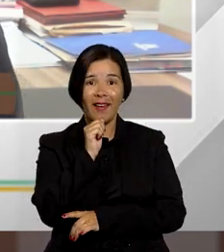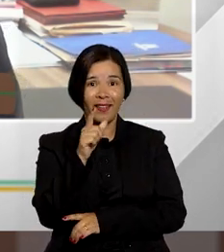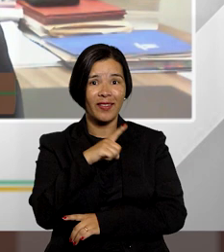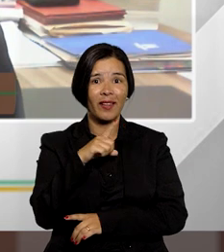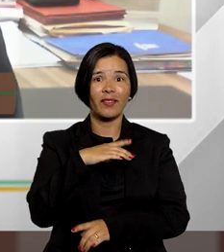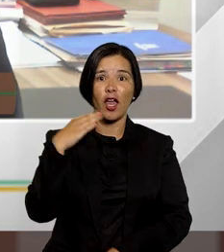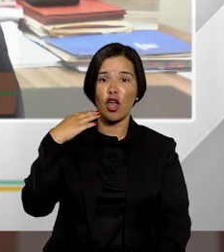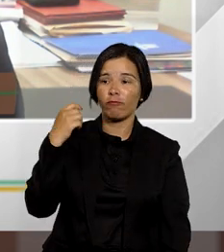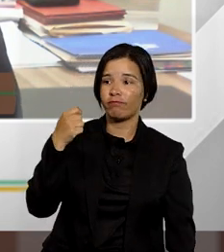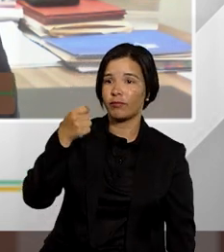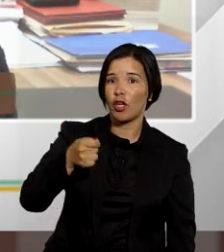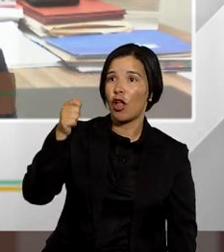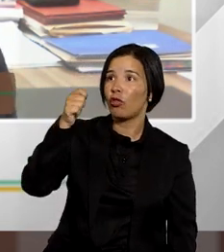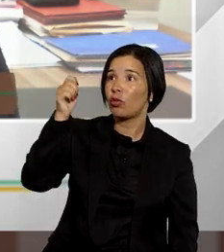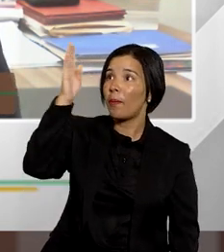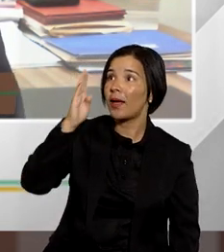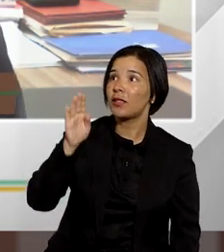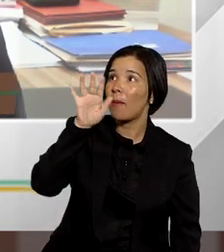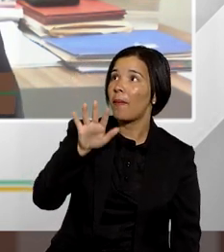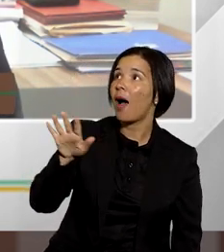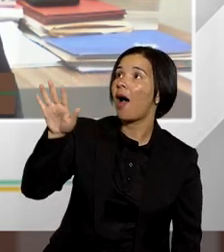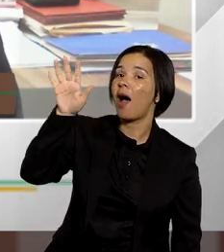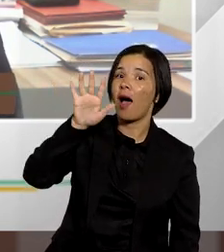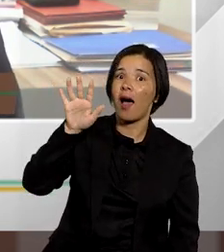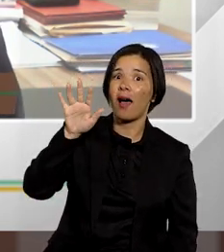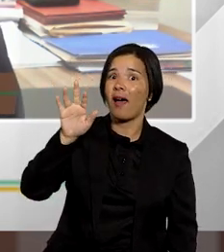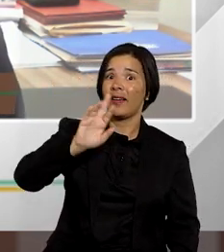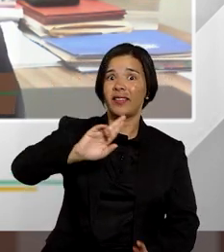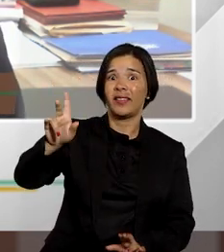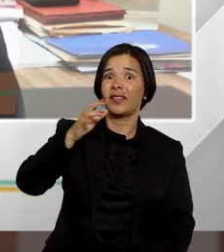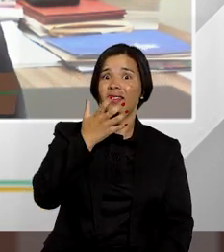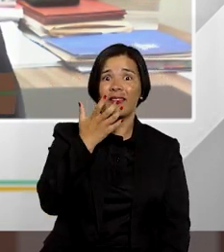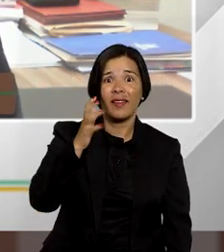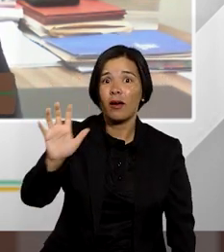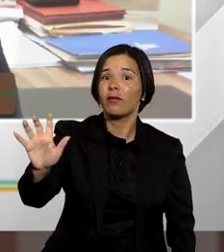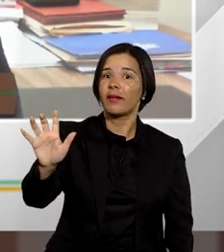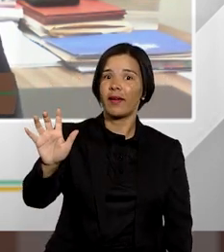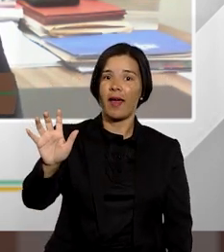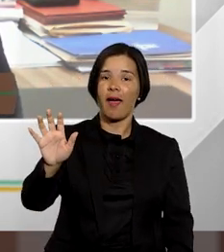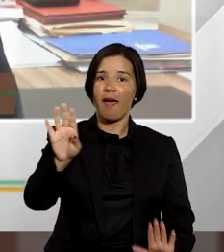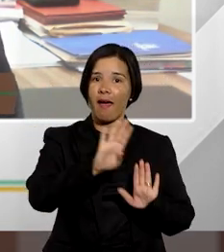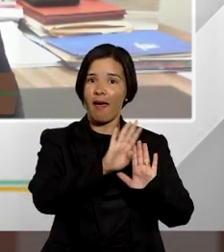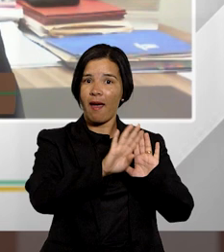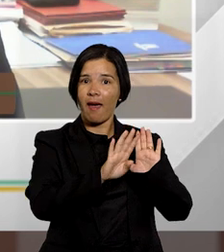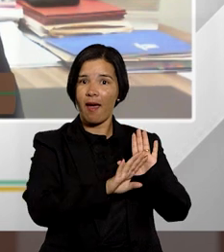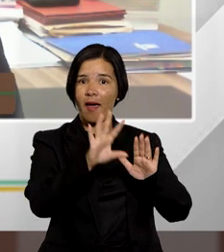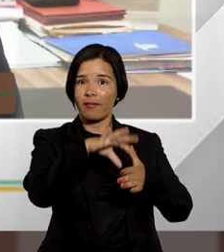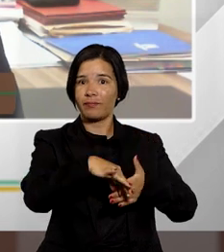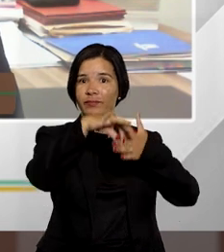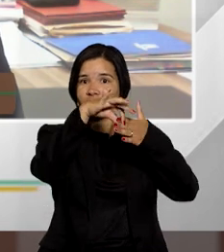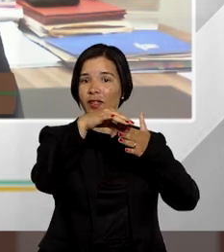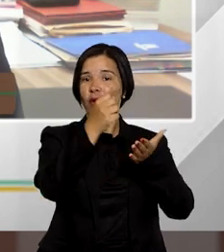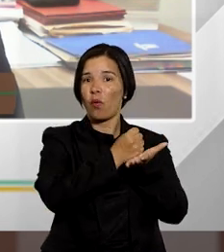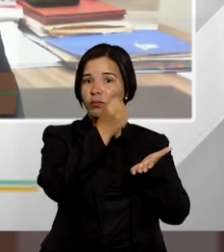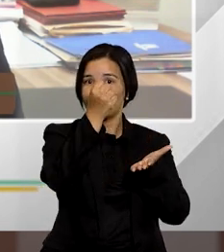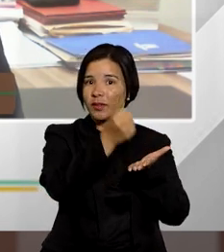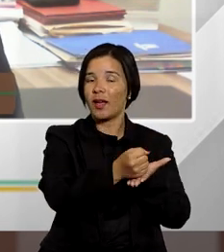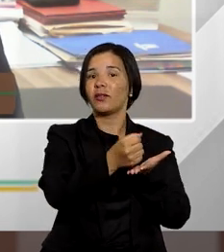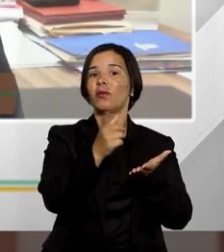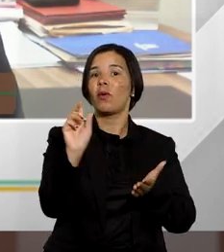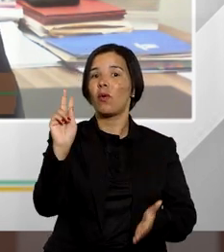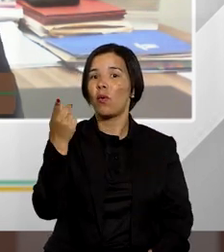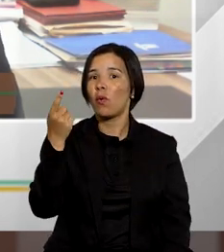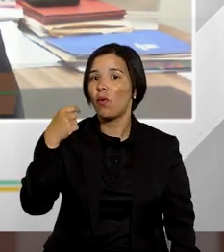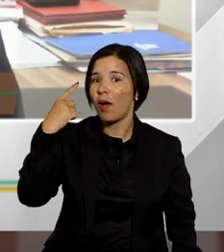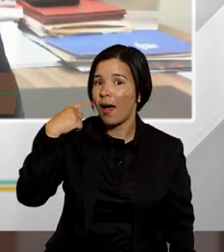magistrados Brasil afora que se recusam a fazer o destacamento dos honorários contratuais